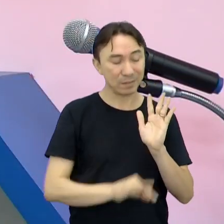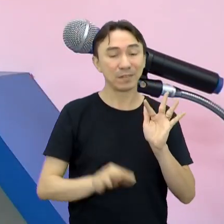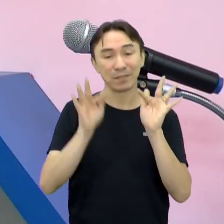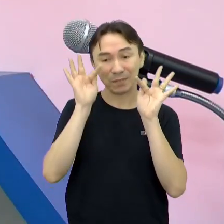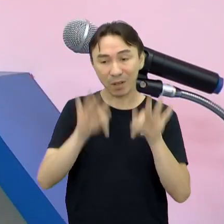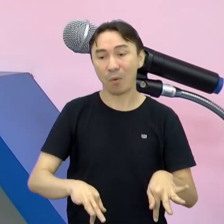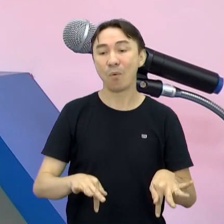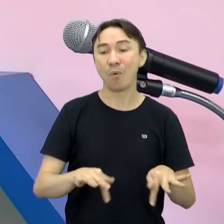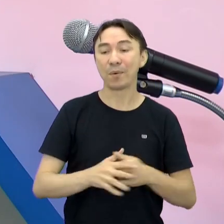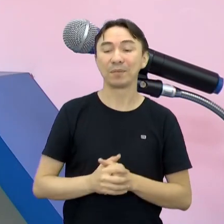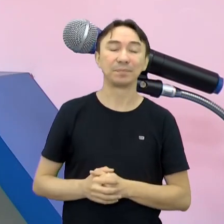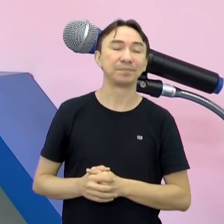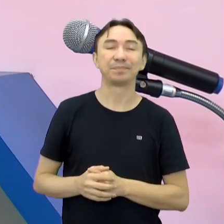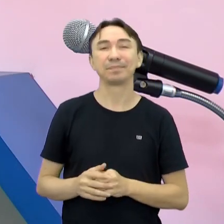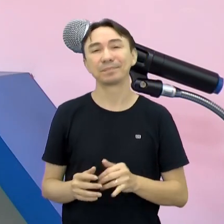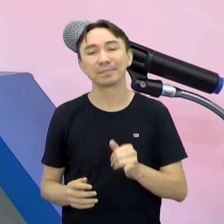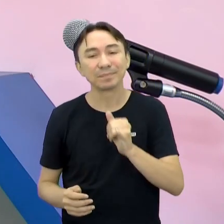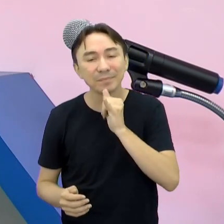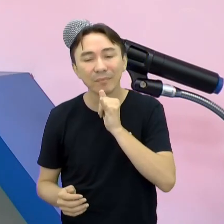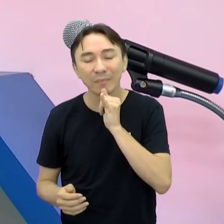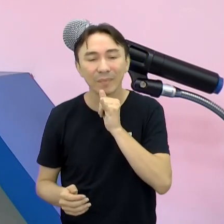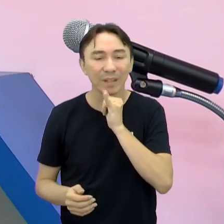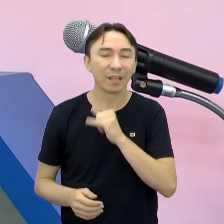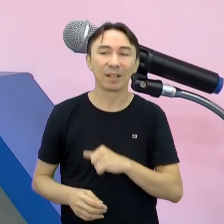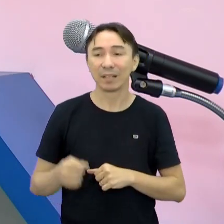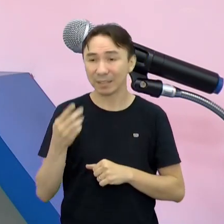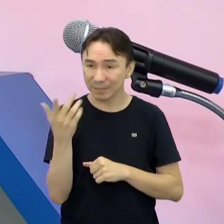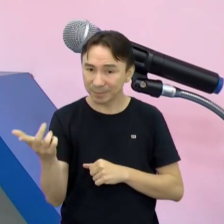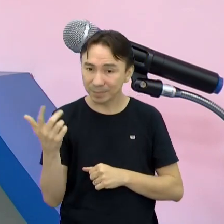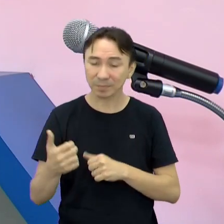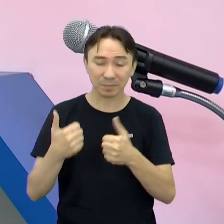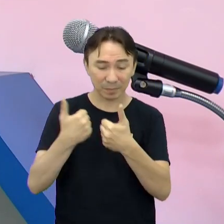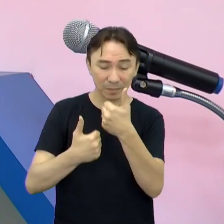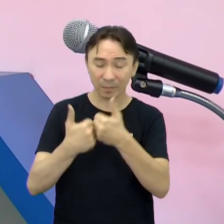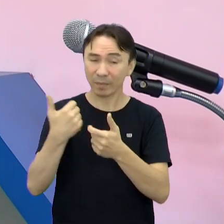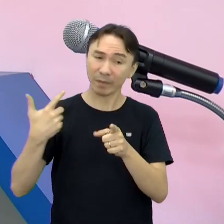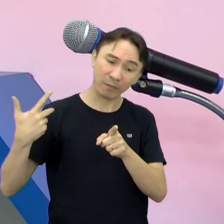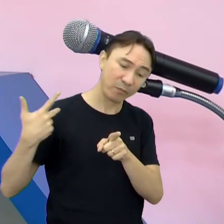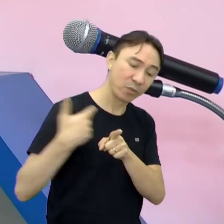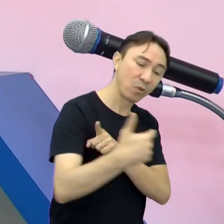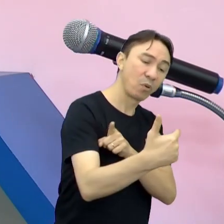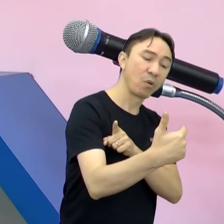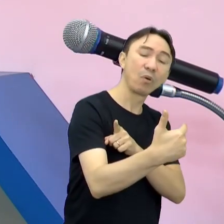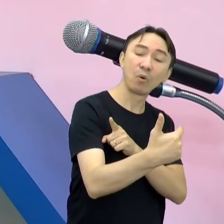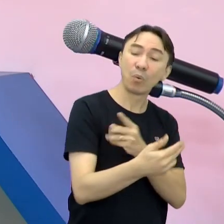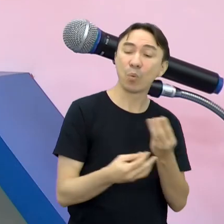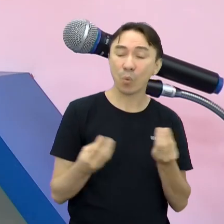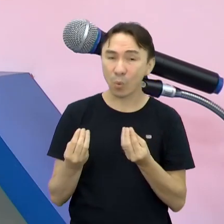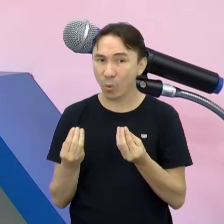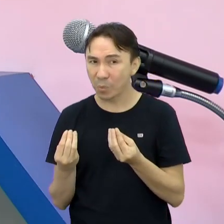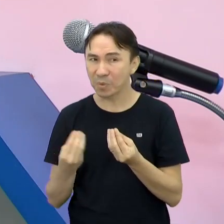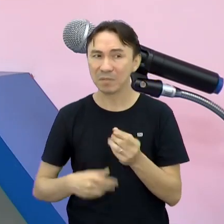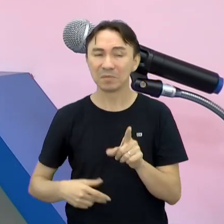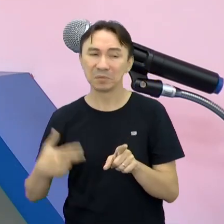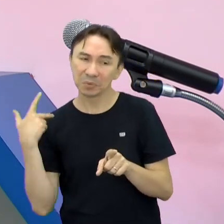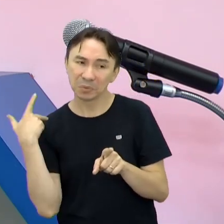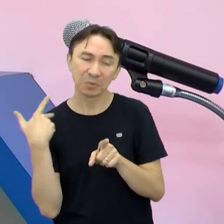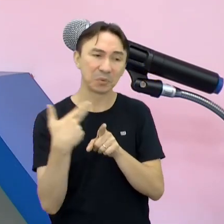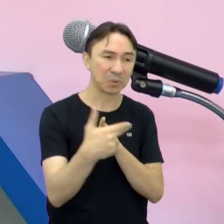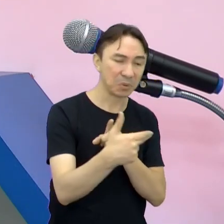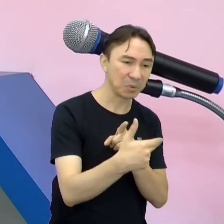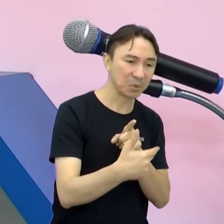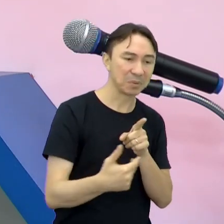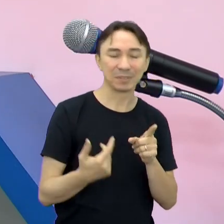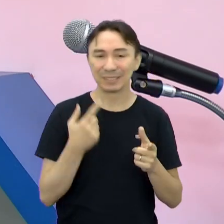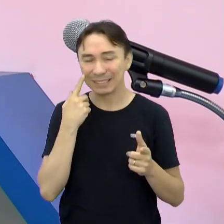resultado Então, por exemplo, ah, tal time ganha, né? Mas como que foi essa vitória, né? Aconteceu, foi de virada Fez o gol no